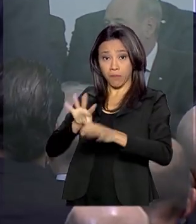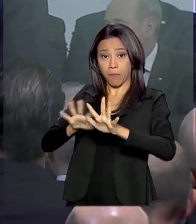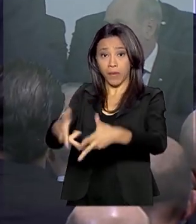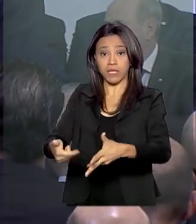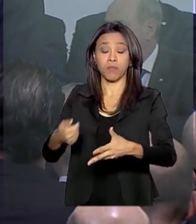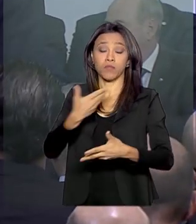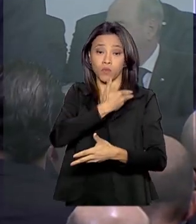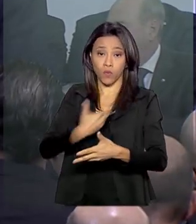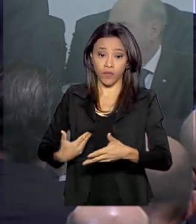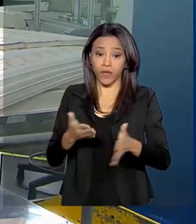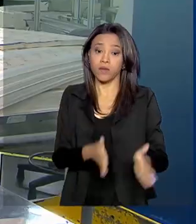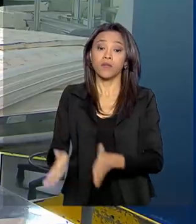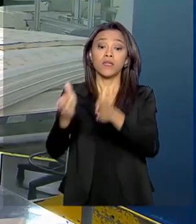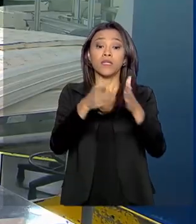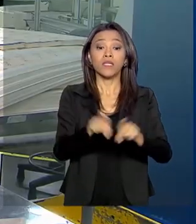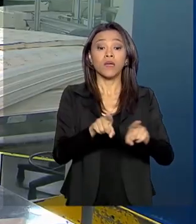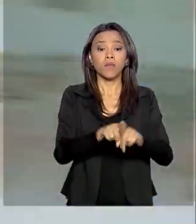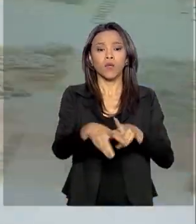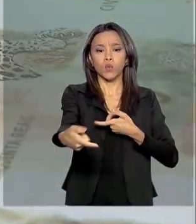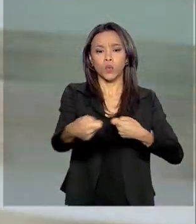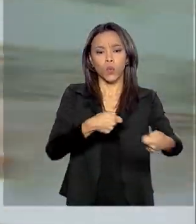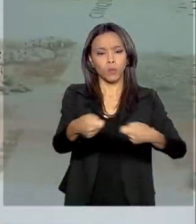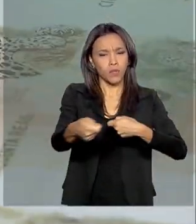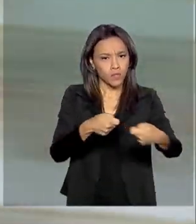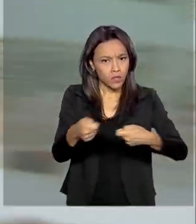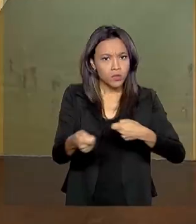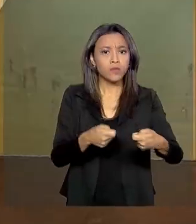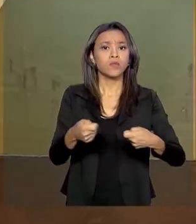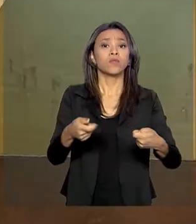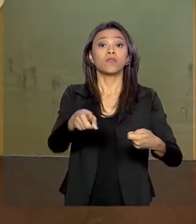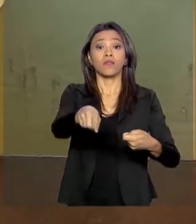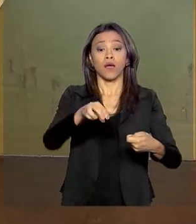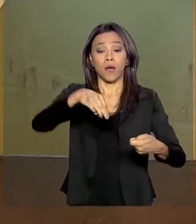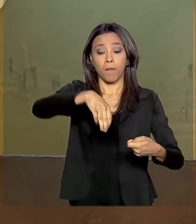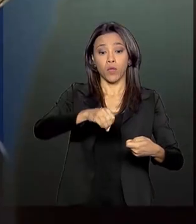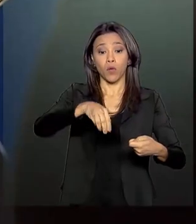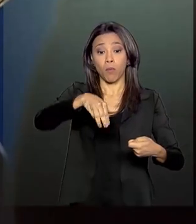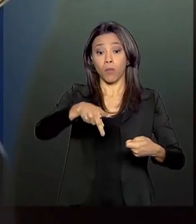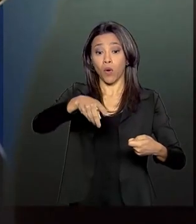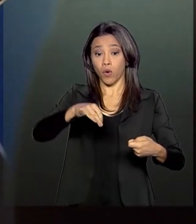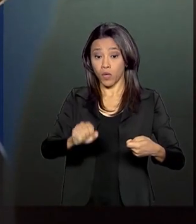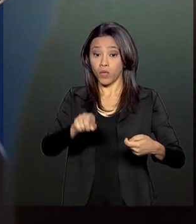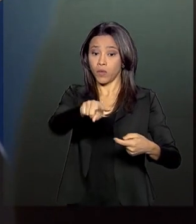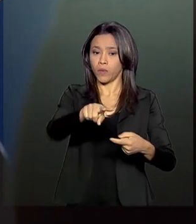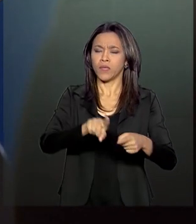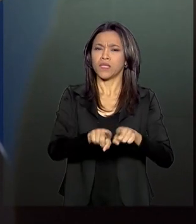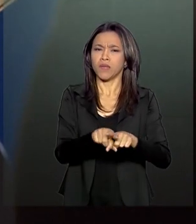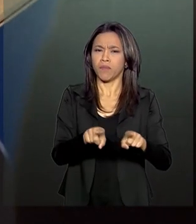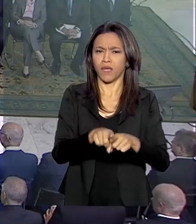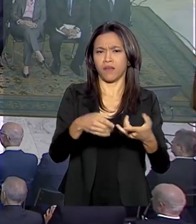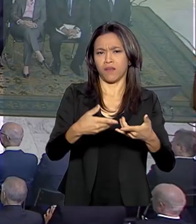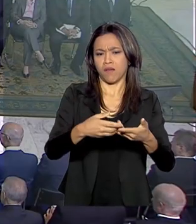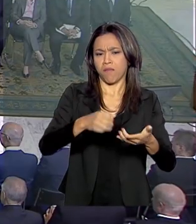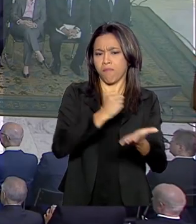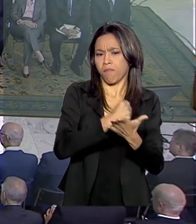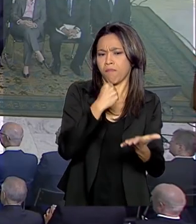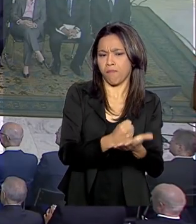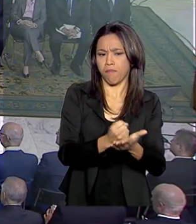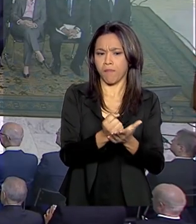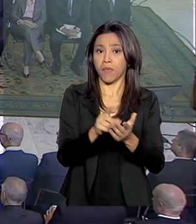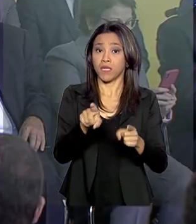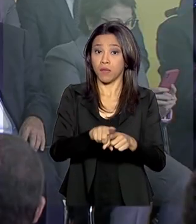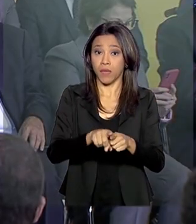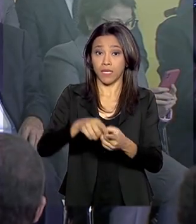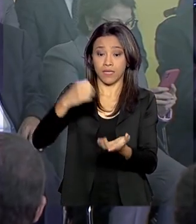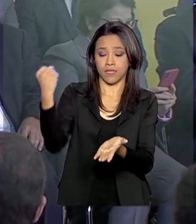monopólio da Casa da Moeda para fabricação de papel moeda, moeda metálica, cadernetas de passaporte e impressão de